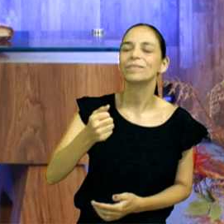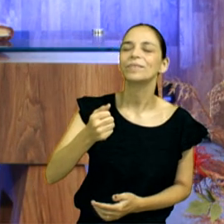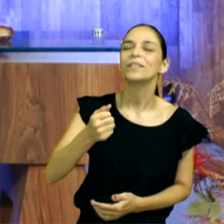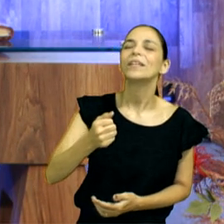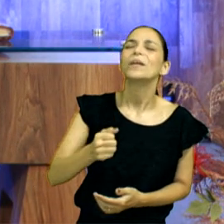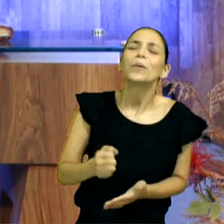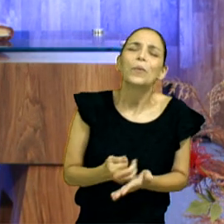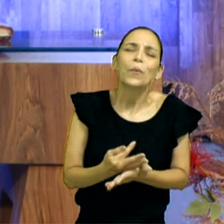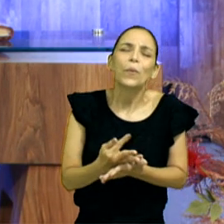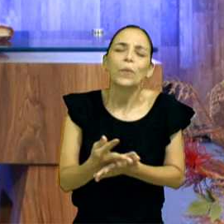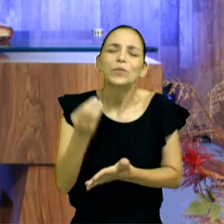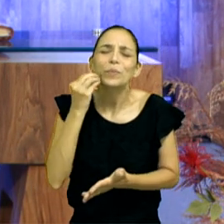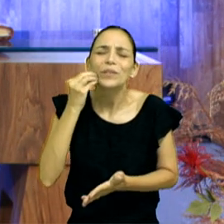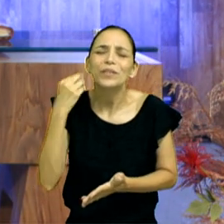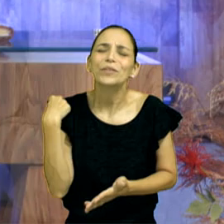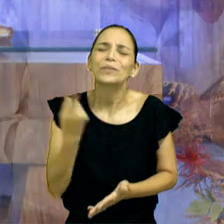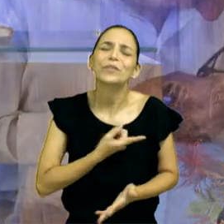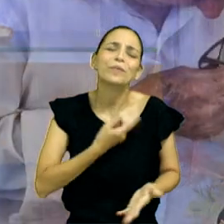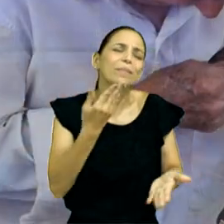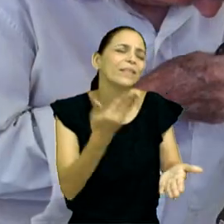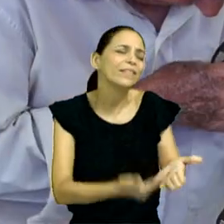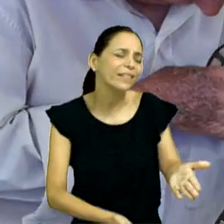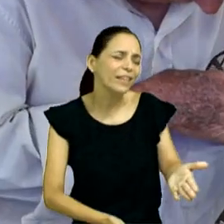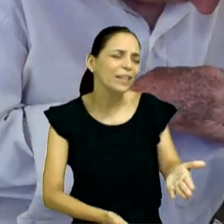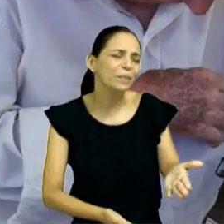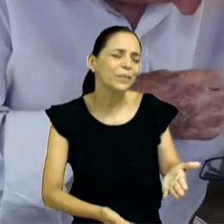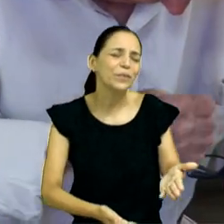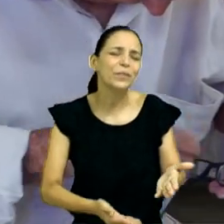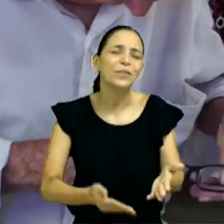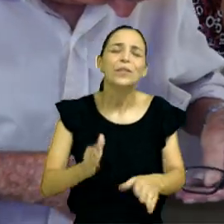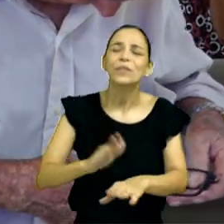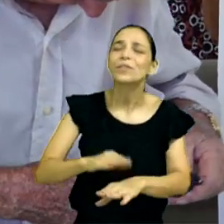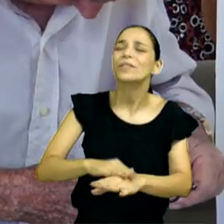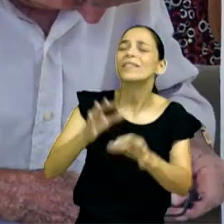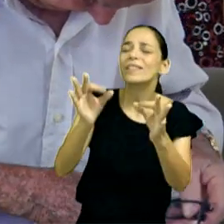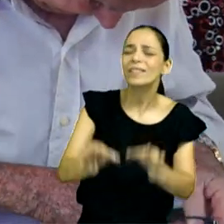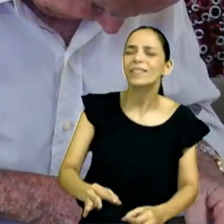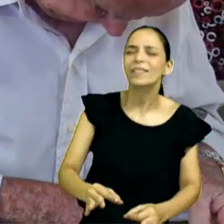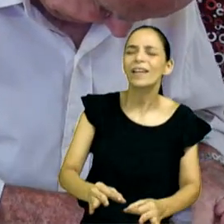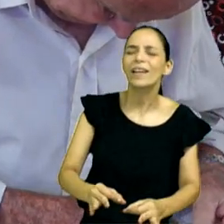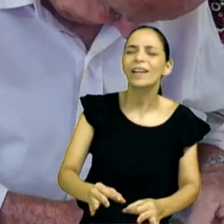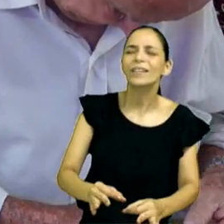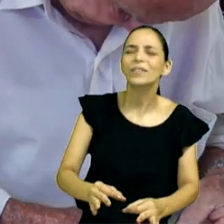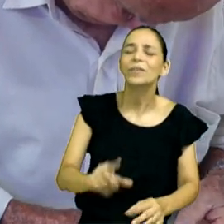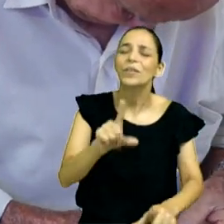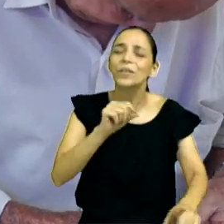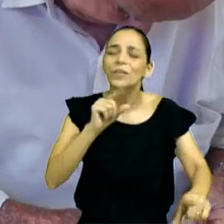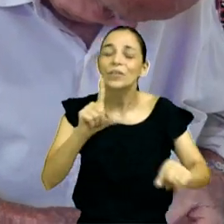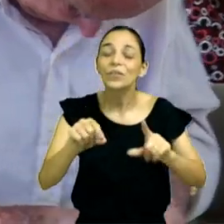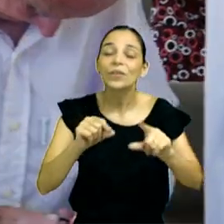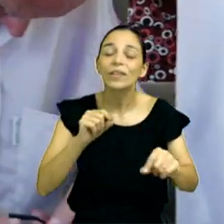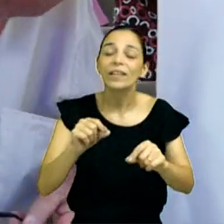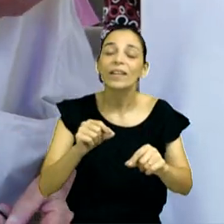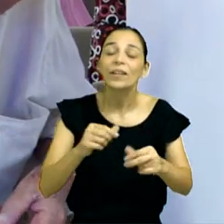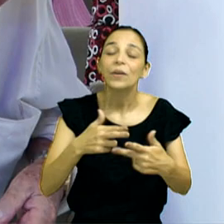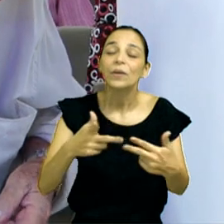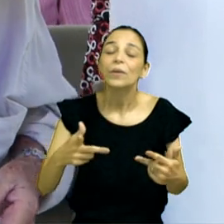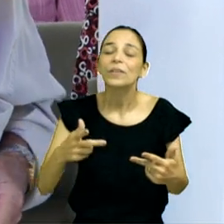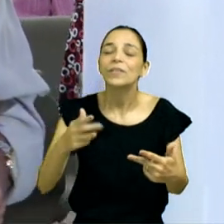quantas delas, nós temos perdido, Senhor, de fazer o certo, de escolher, aquilo que agrada, ao Senhor,